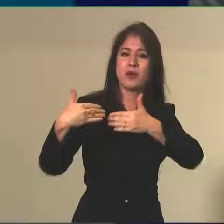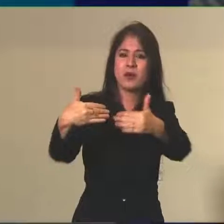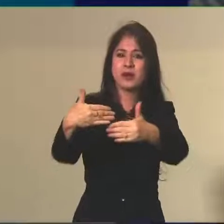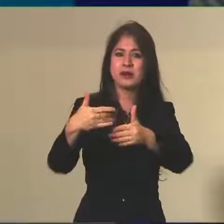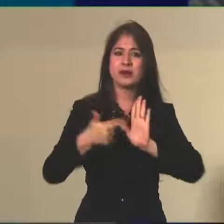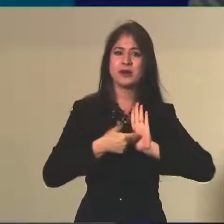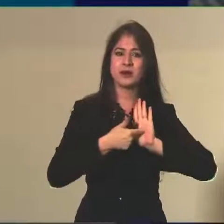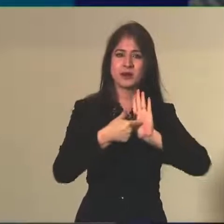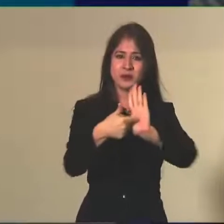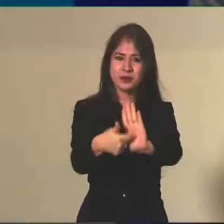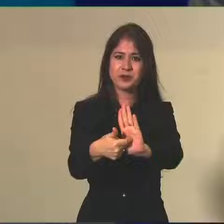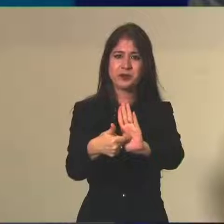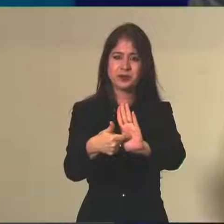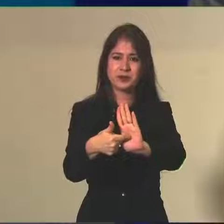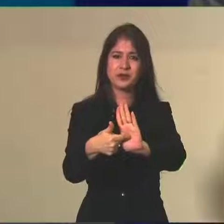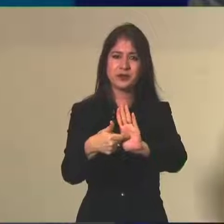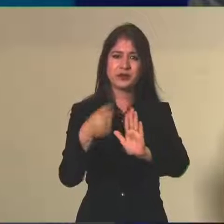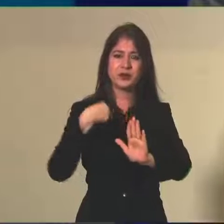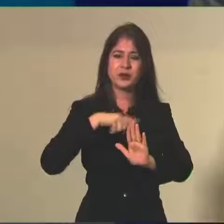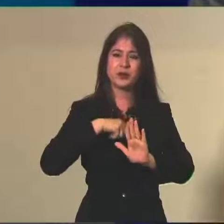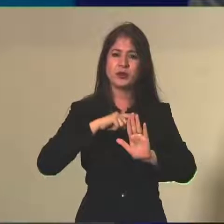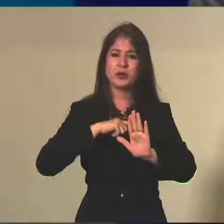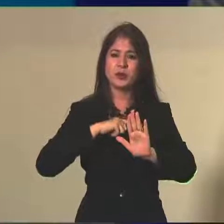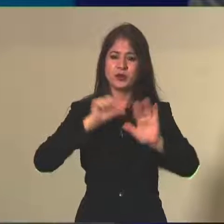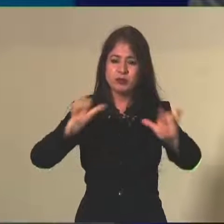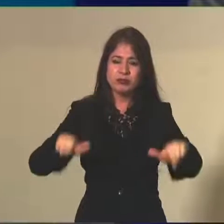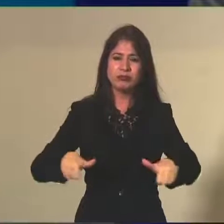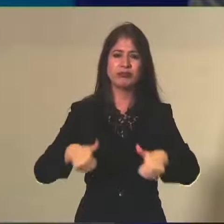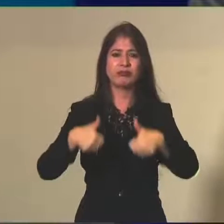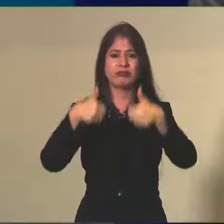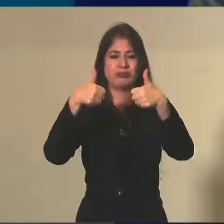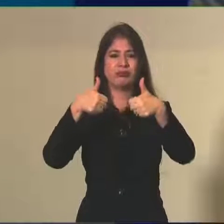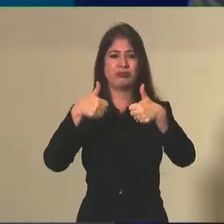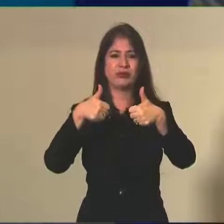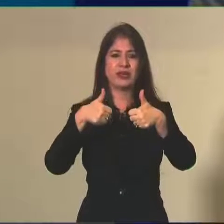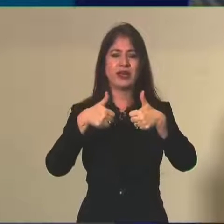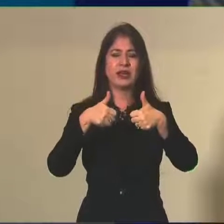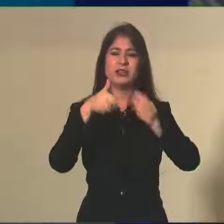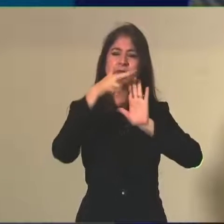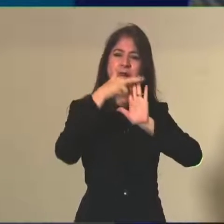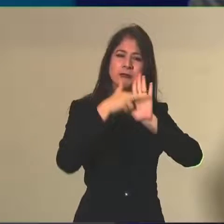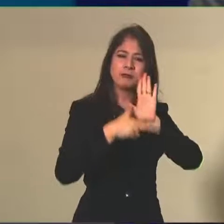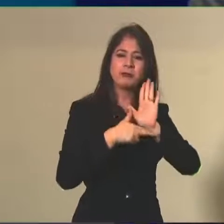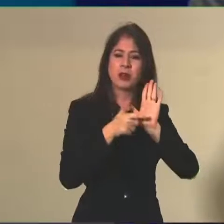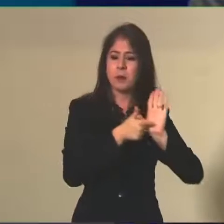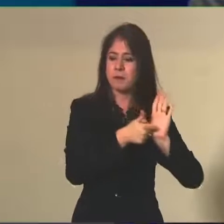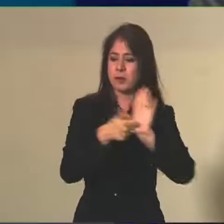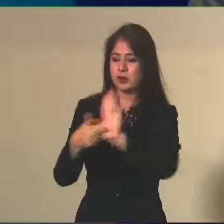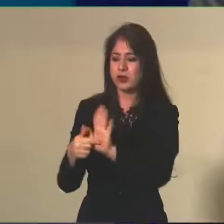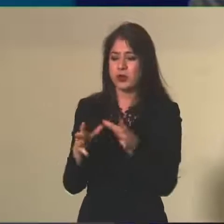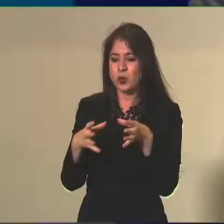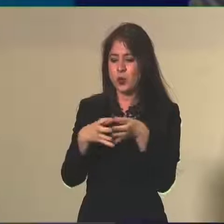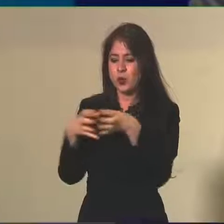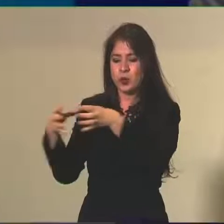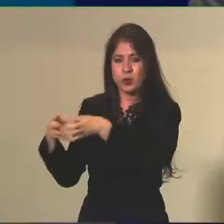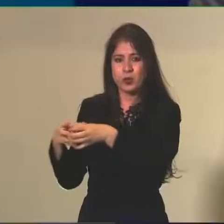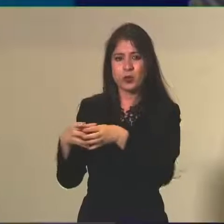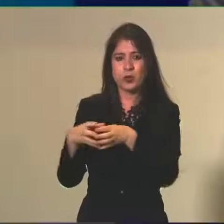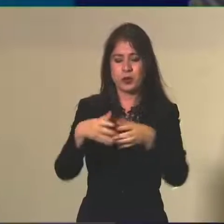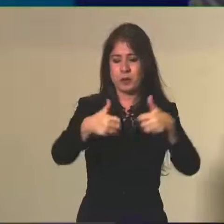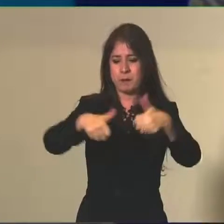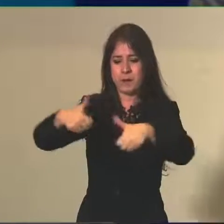potenciais irregularidades, todos foram encaminhados para os órgãos de controle e para a apuração.